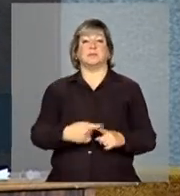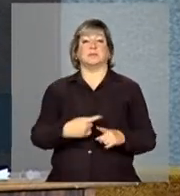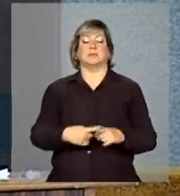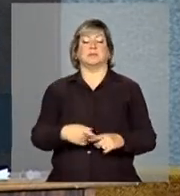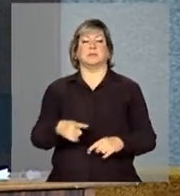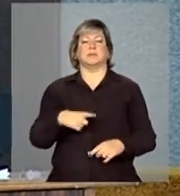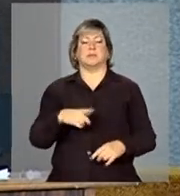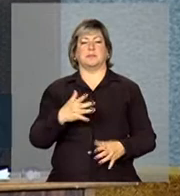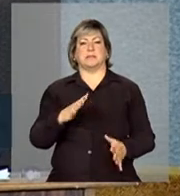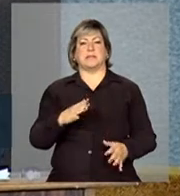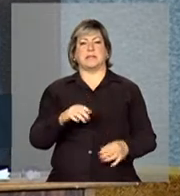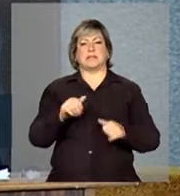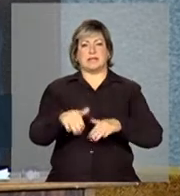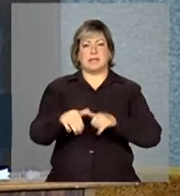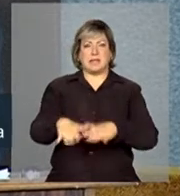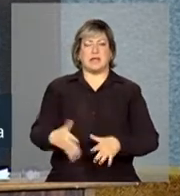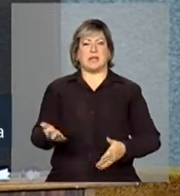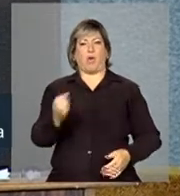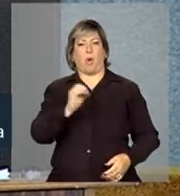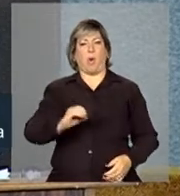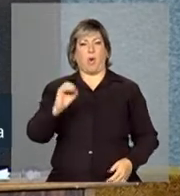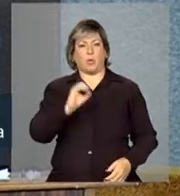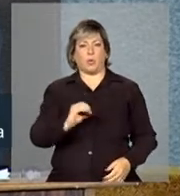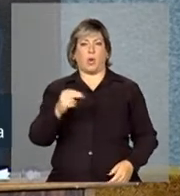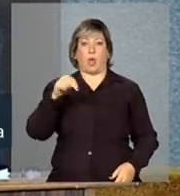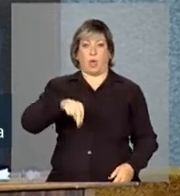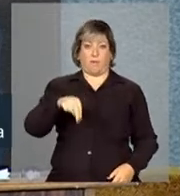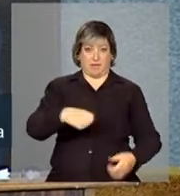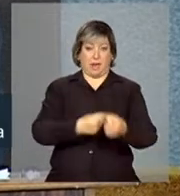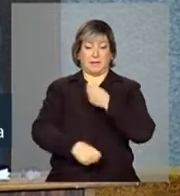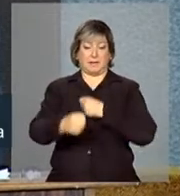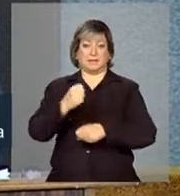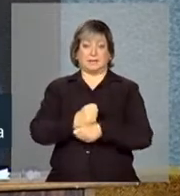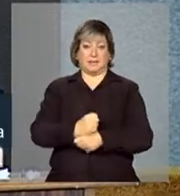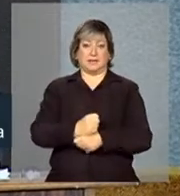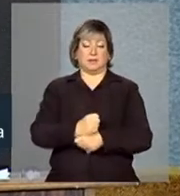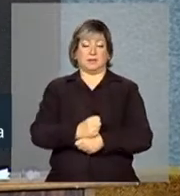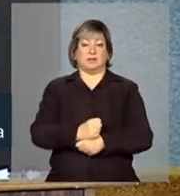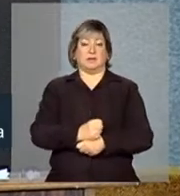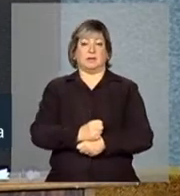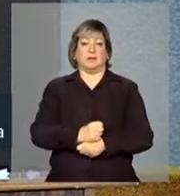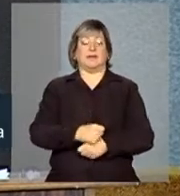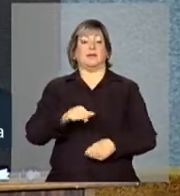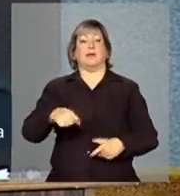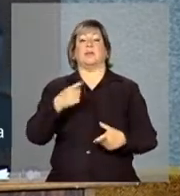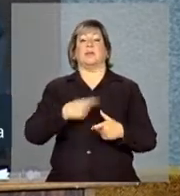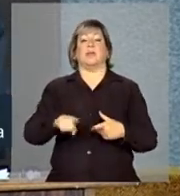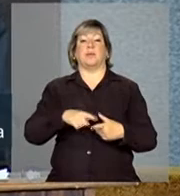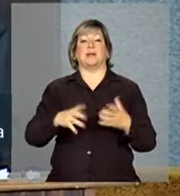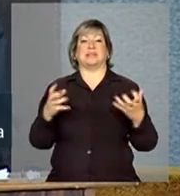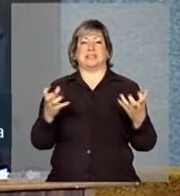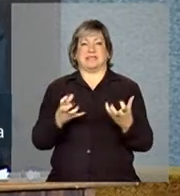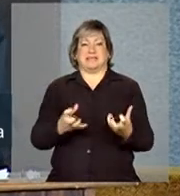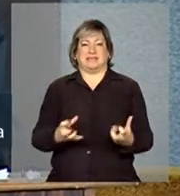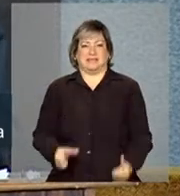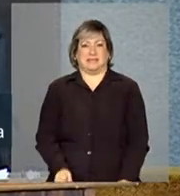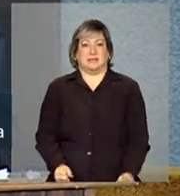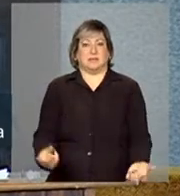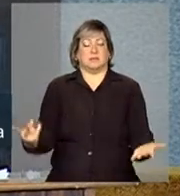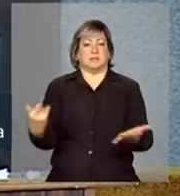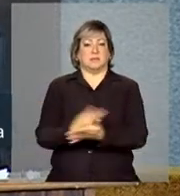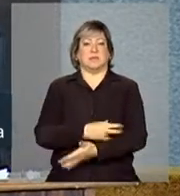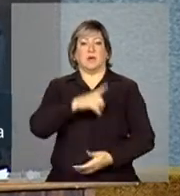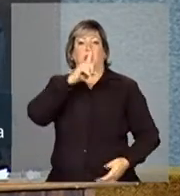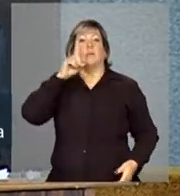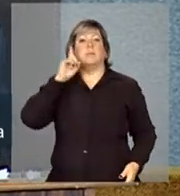de setembro, outubro, novembro do ano passado, foi o problema da seca inédita nos